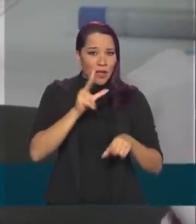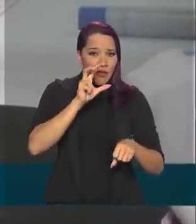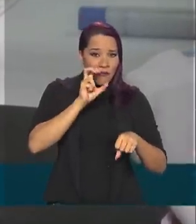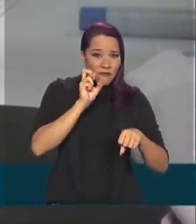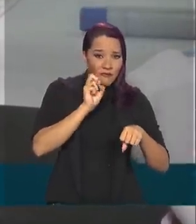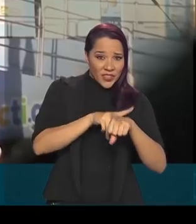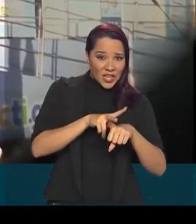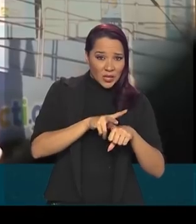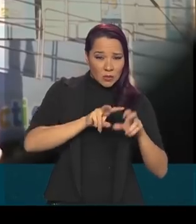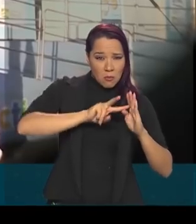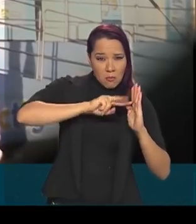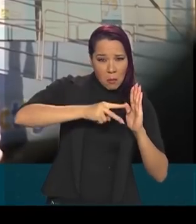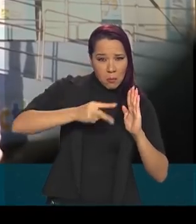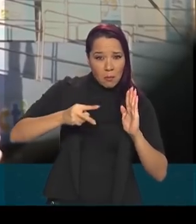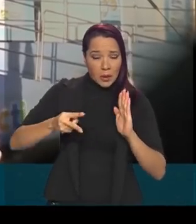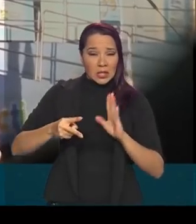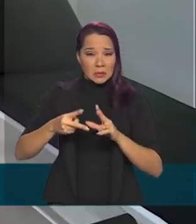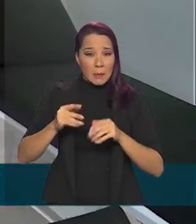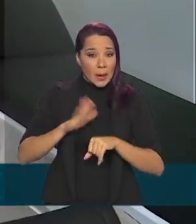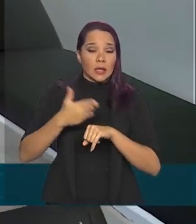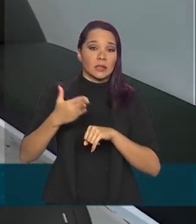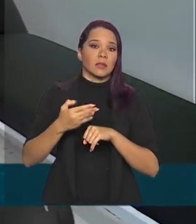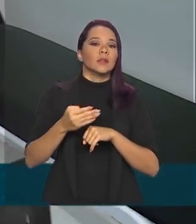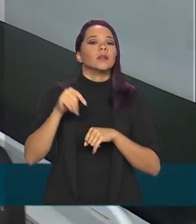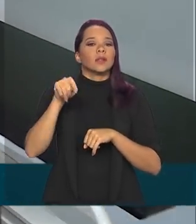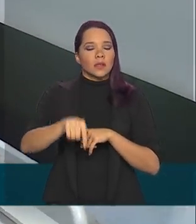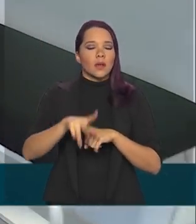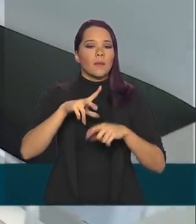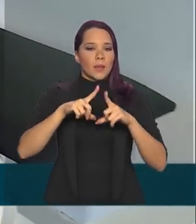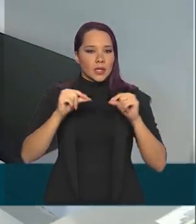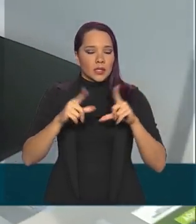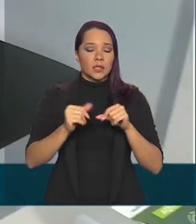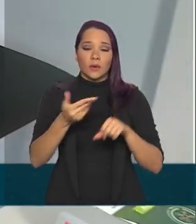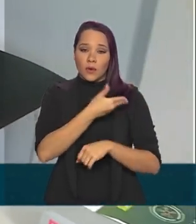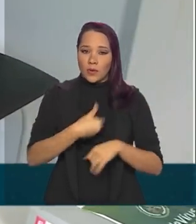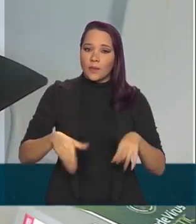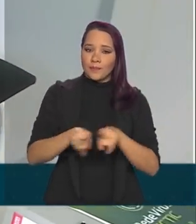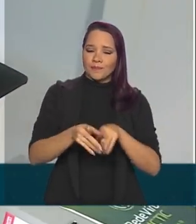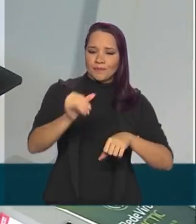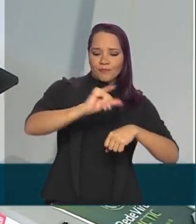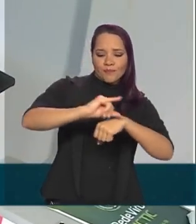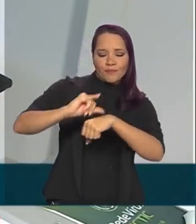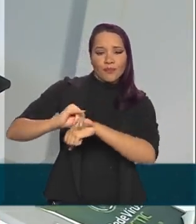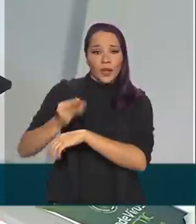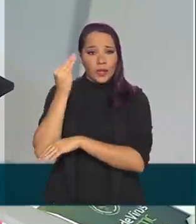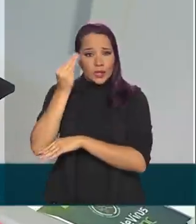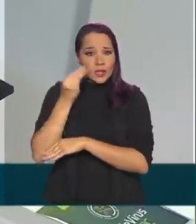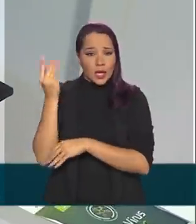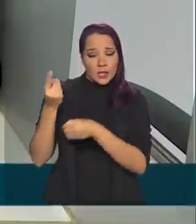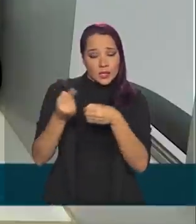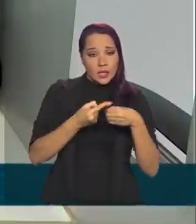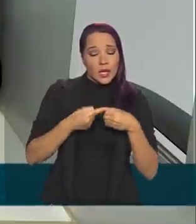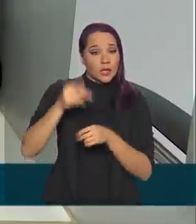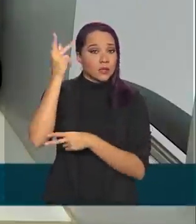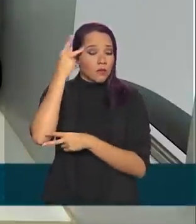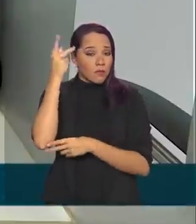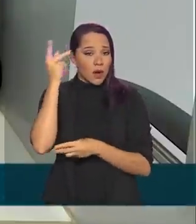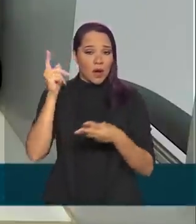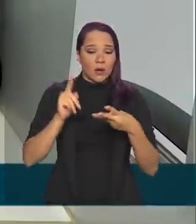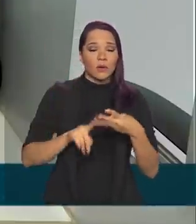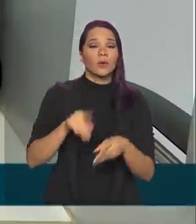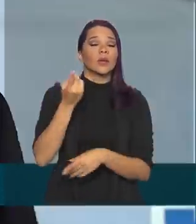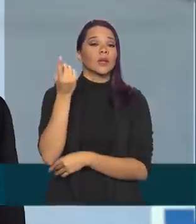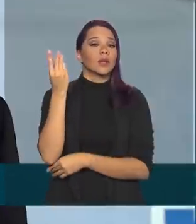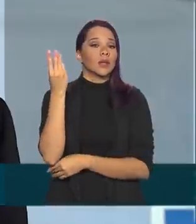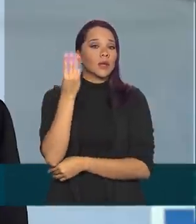coronavírus. Além de Brasília, o governo federal já instalou postos de testagem em cidades de São Paulo e